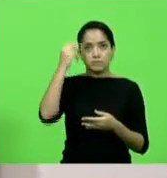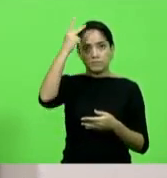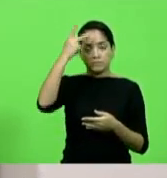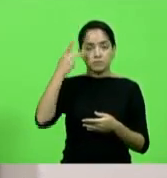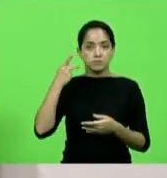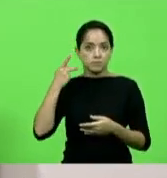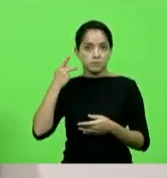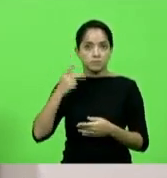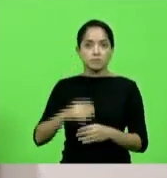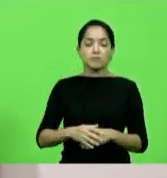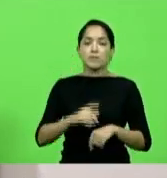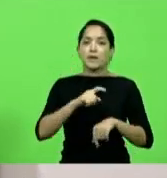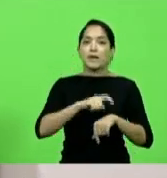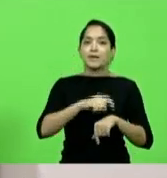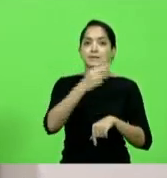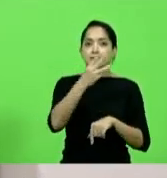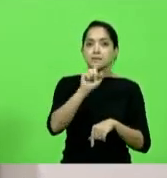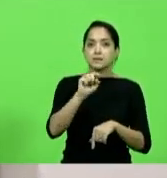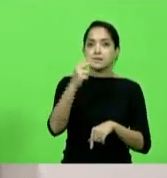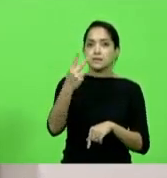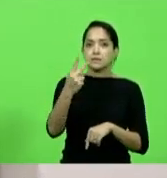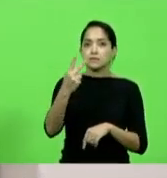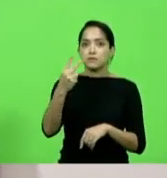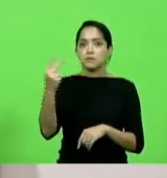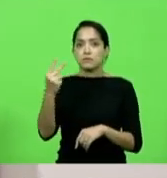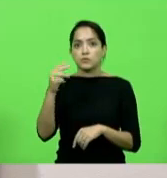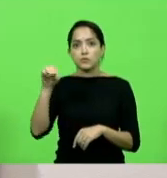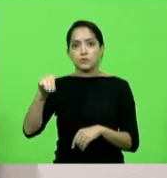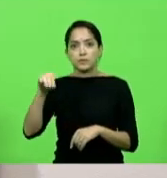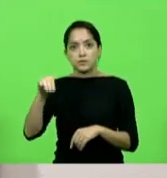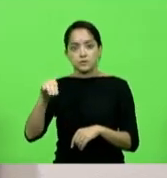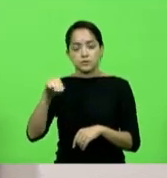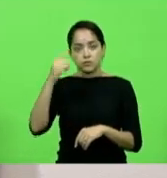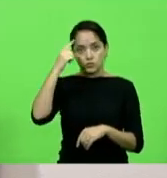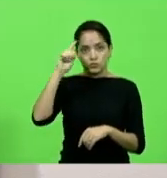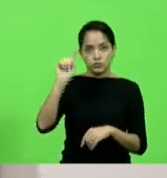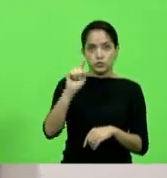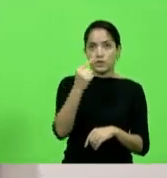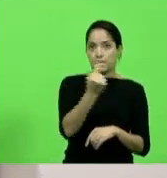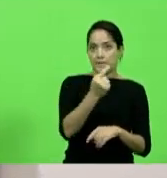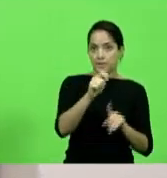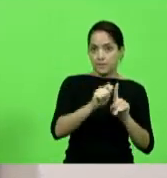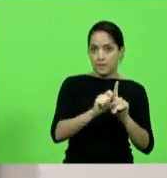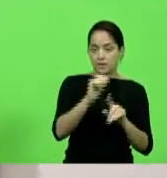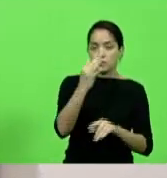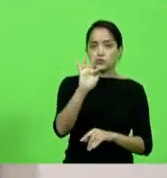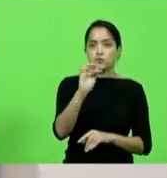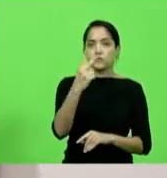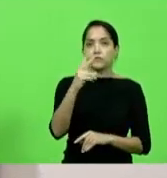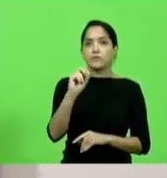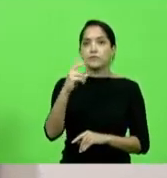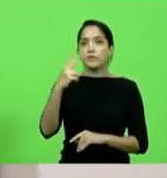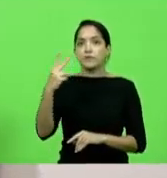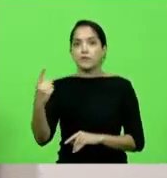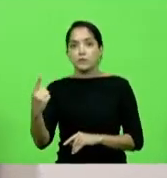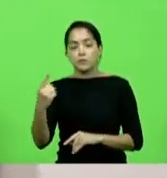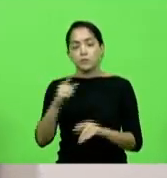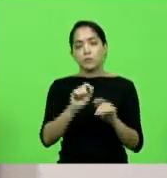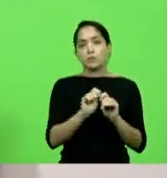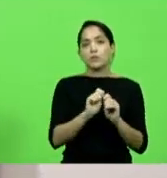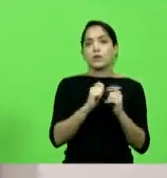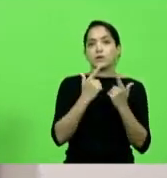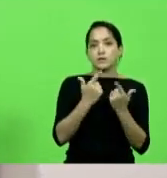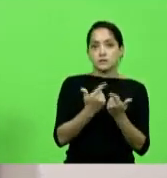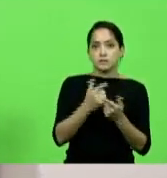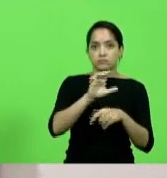às 15 horas e 22 minutos do dia 1º de fevereiro de 2021, nesta cidade de